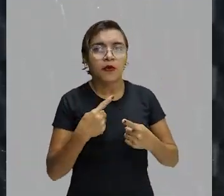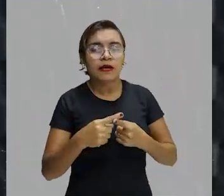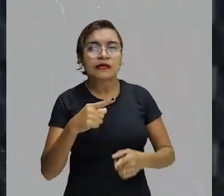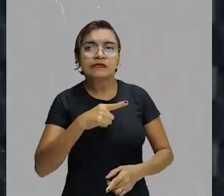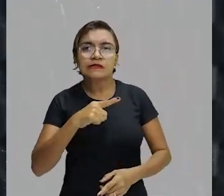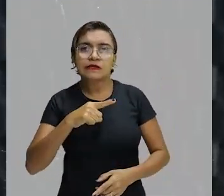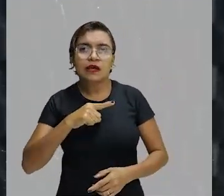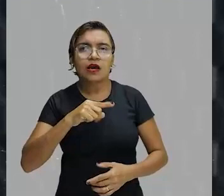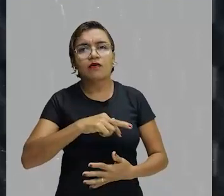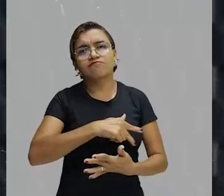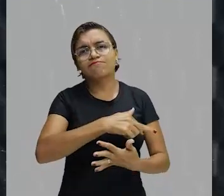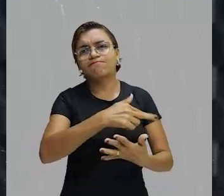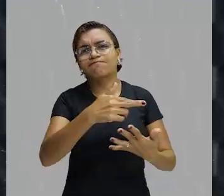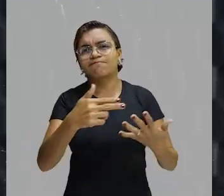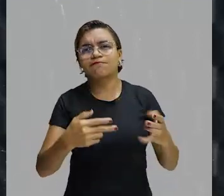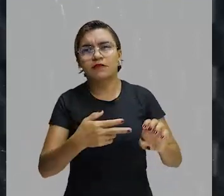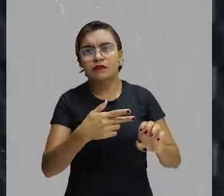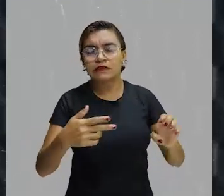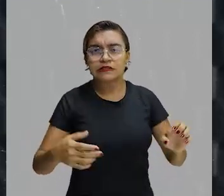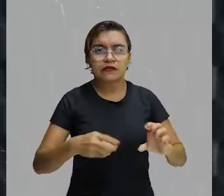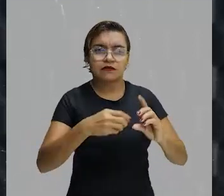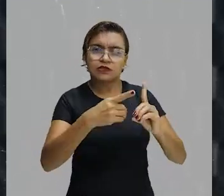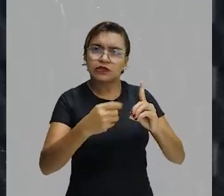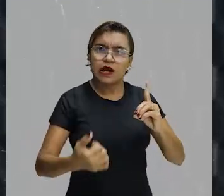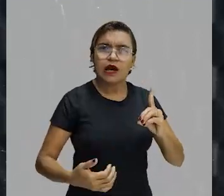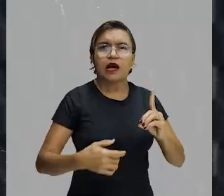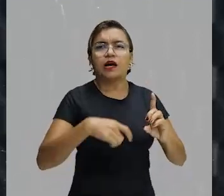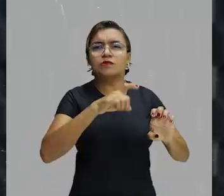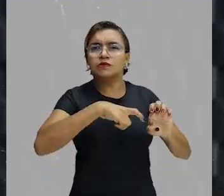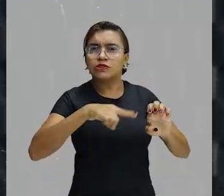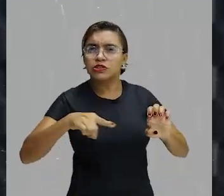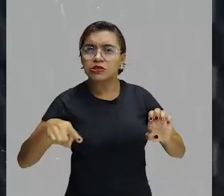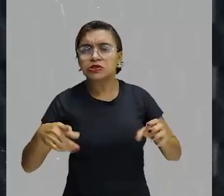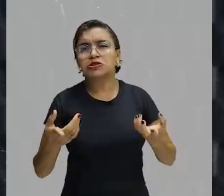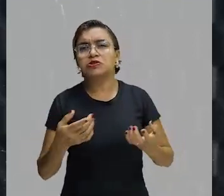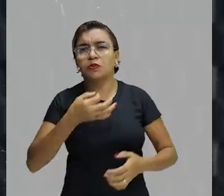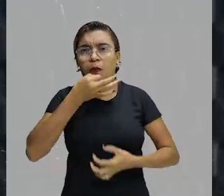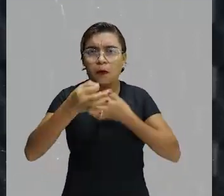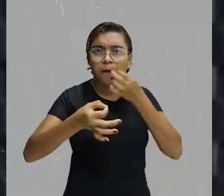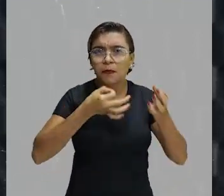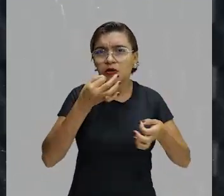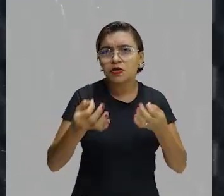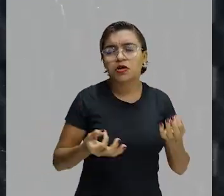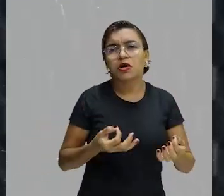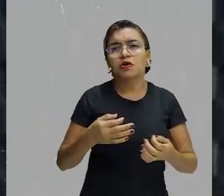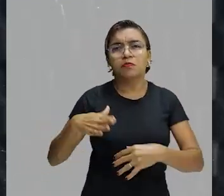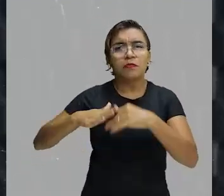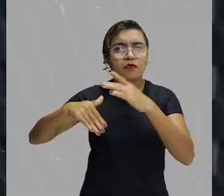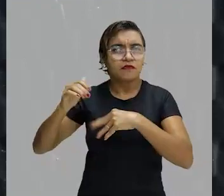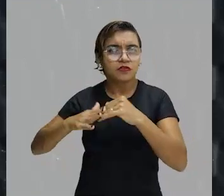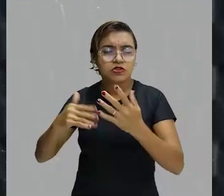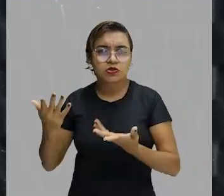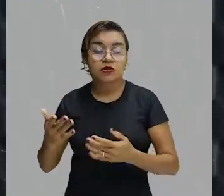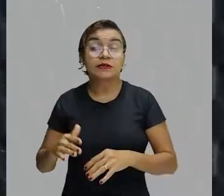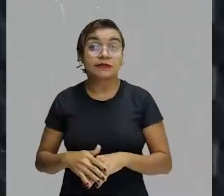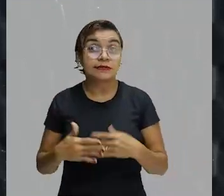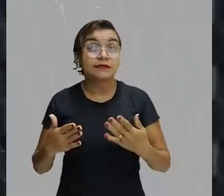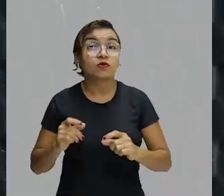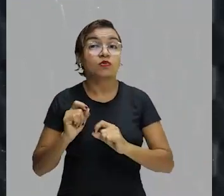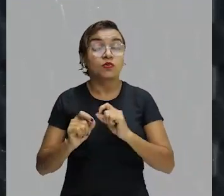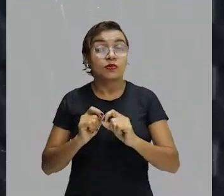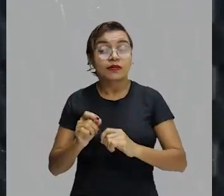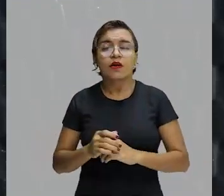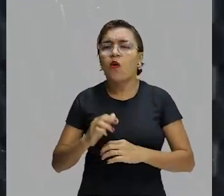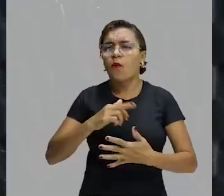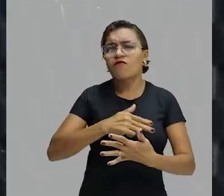muitos outros elementos, como dados, estatísticos, opinião de especialistas, infográficos e